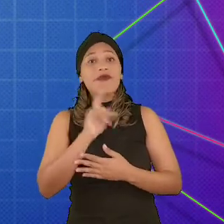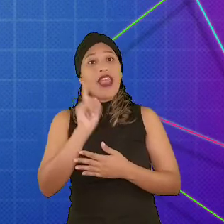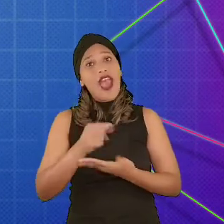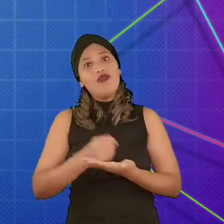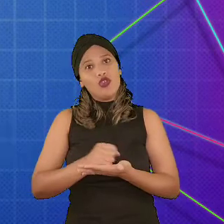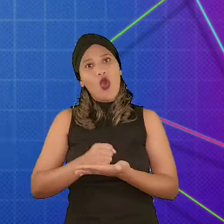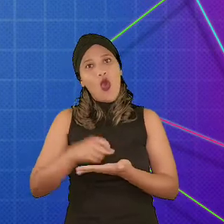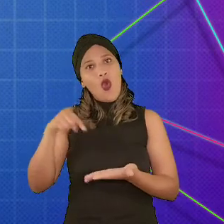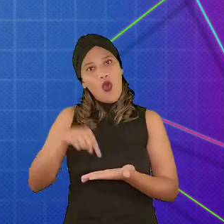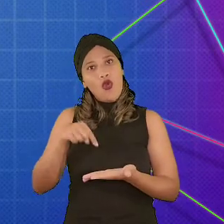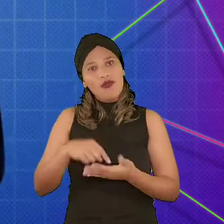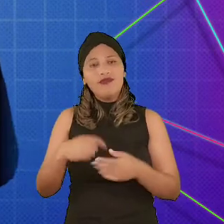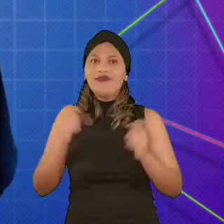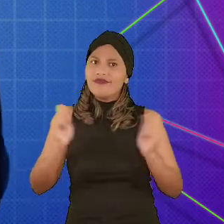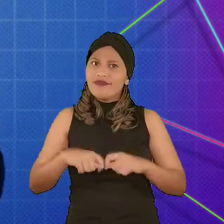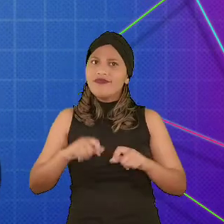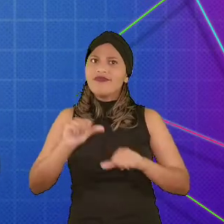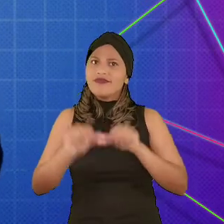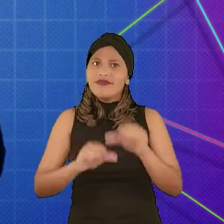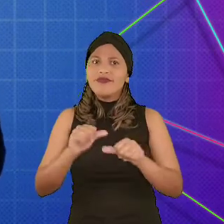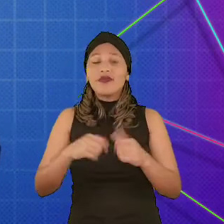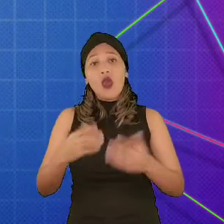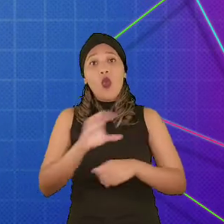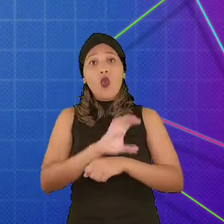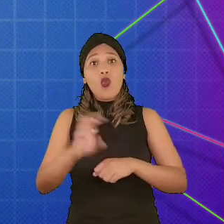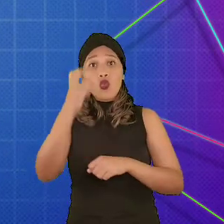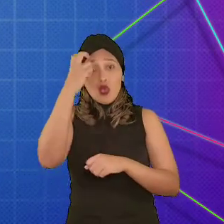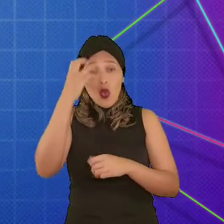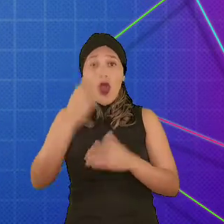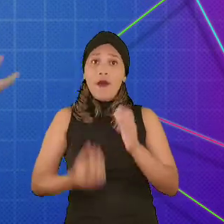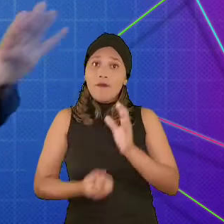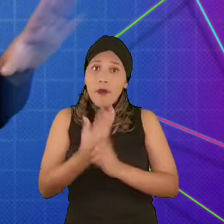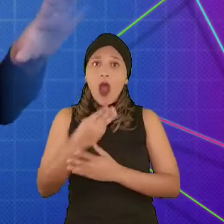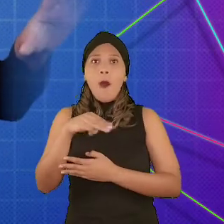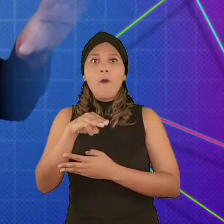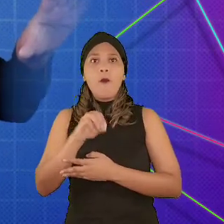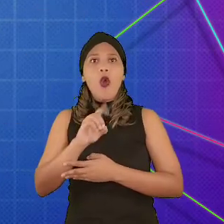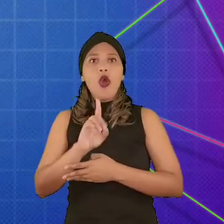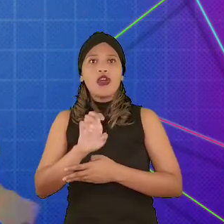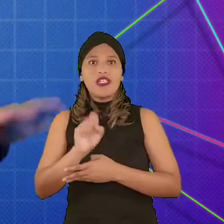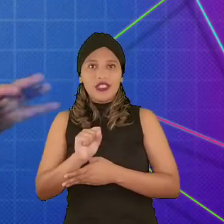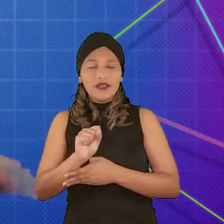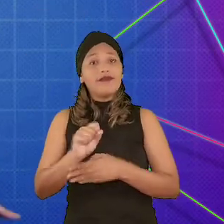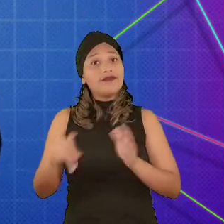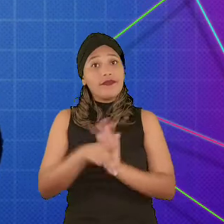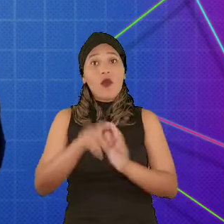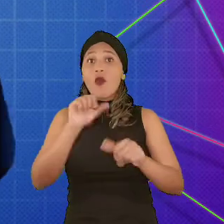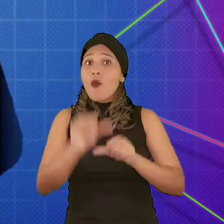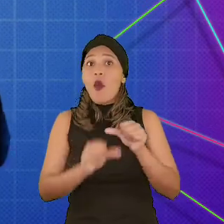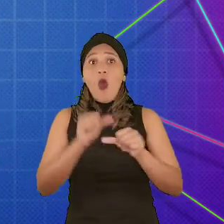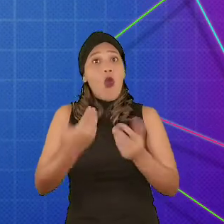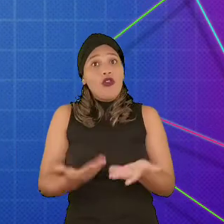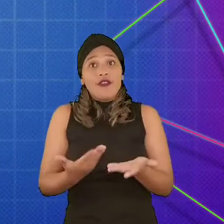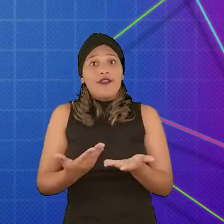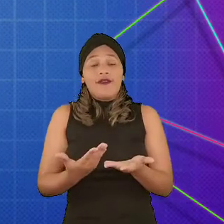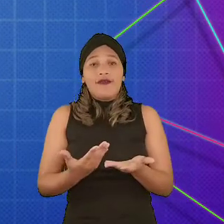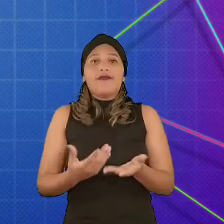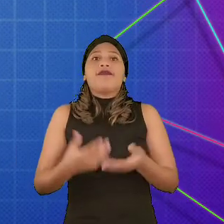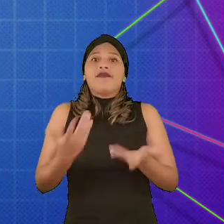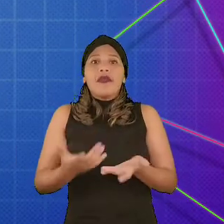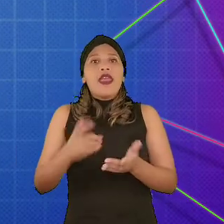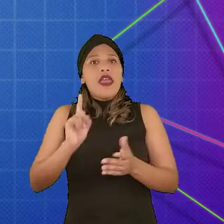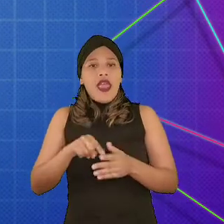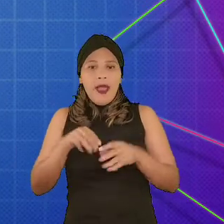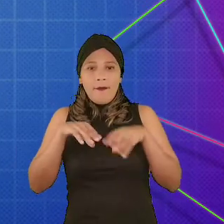produtos são os jogos. Então, dessa cultura que surgiram os mods, as modificações. A cultura Maker é uma das